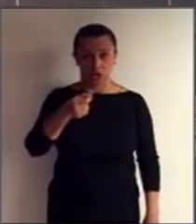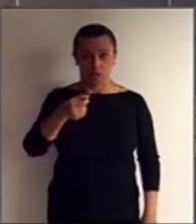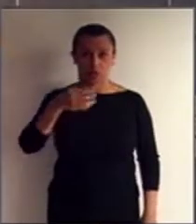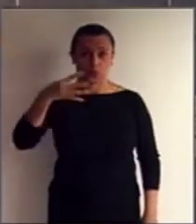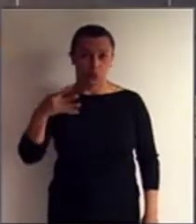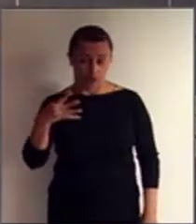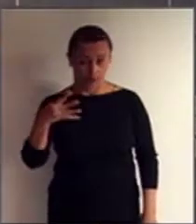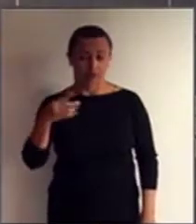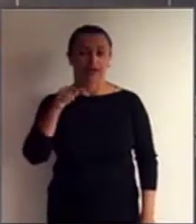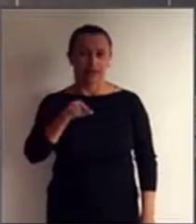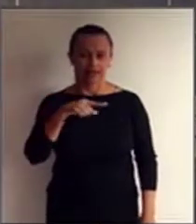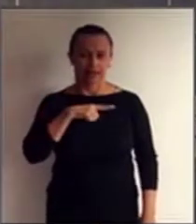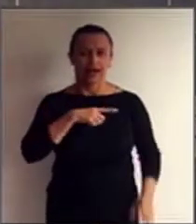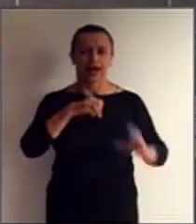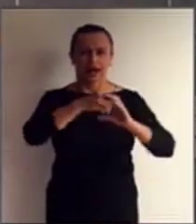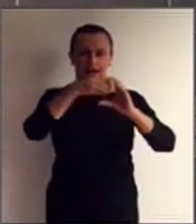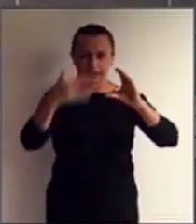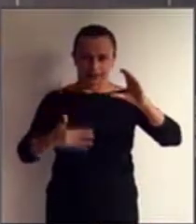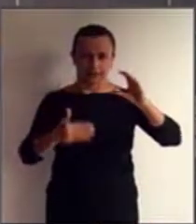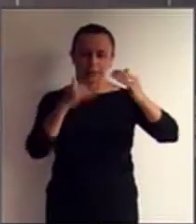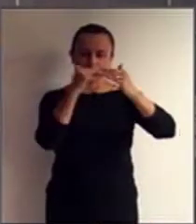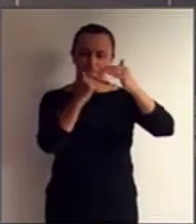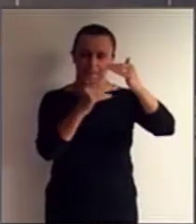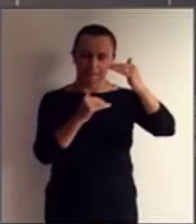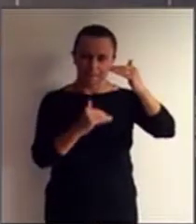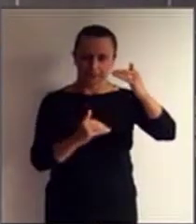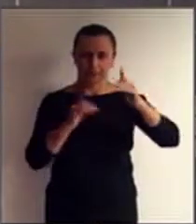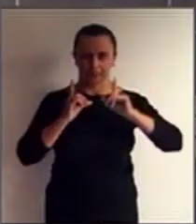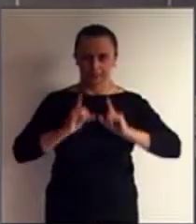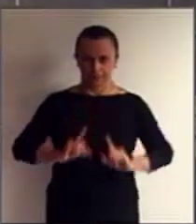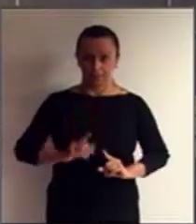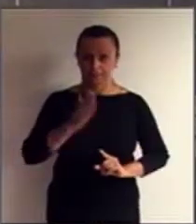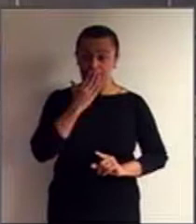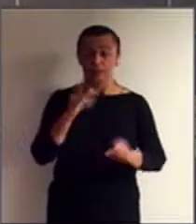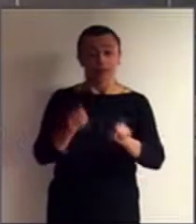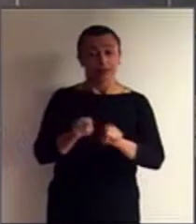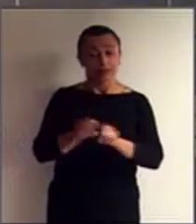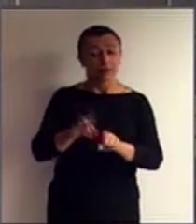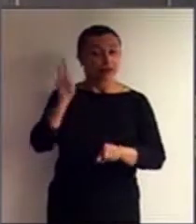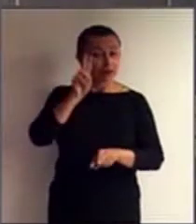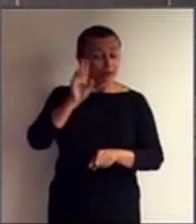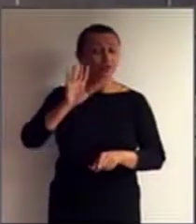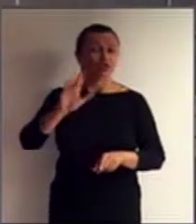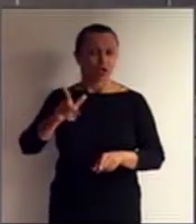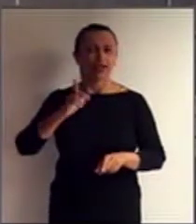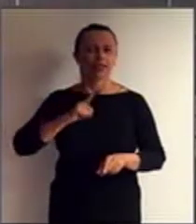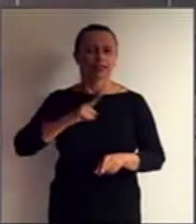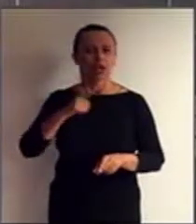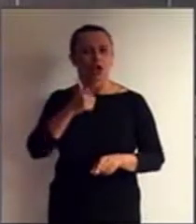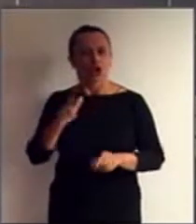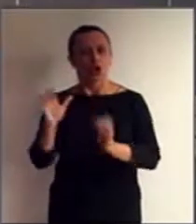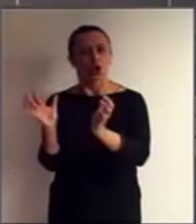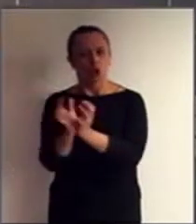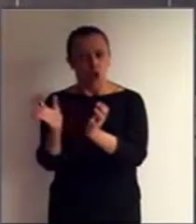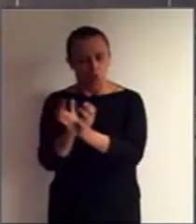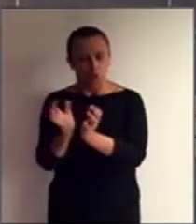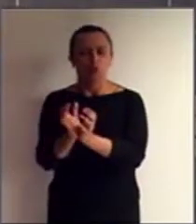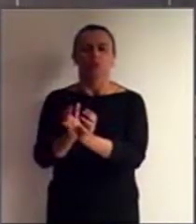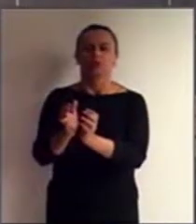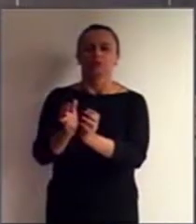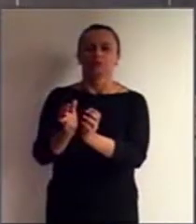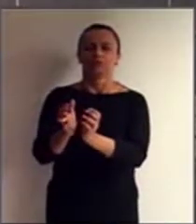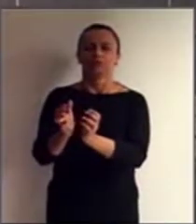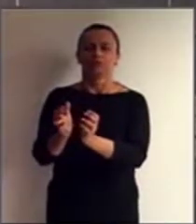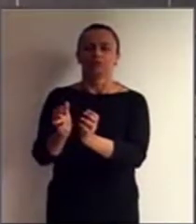caracterização das deficiências, mas é bom saber que já temos grupos tratando